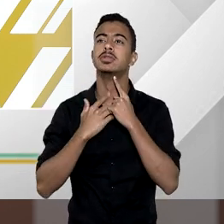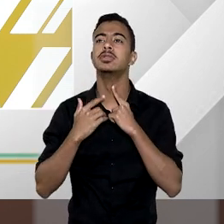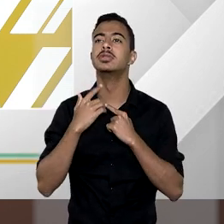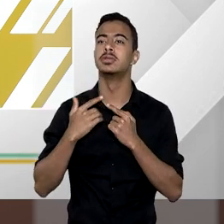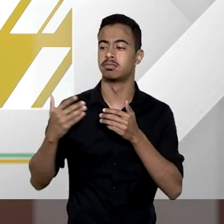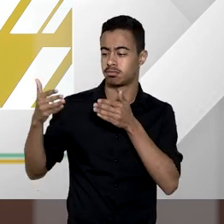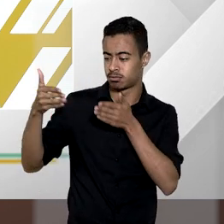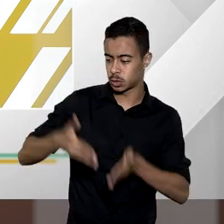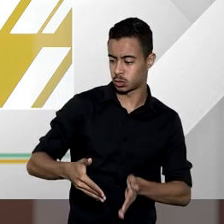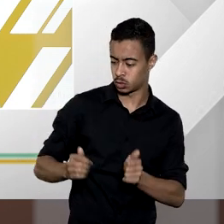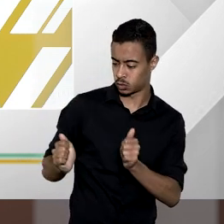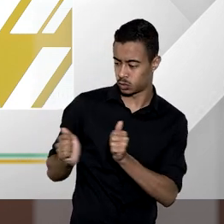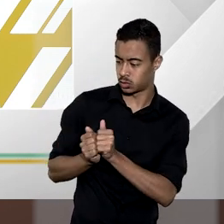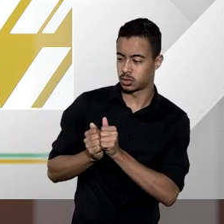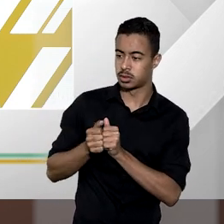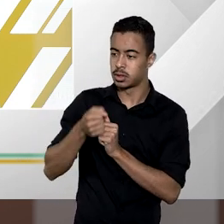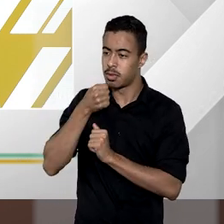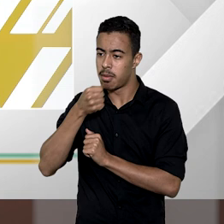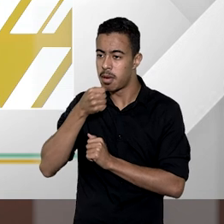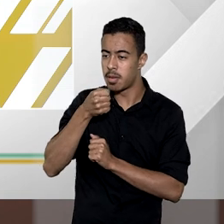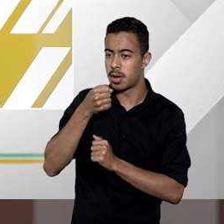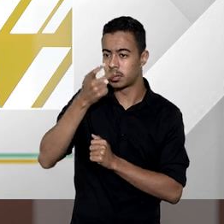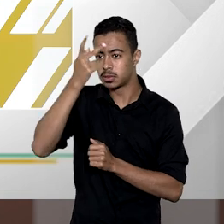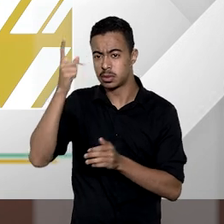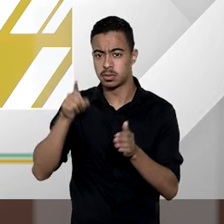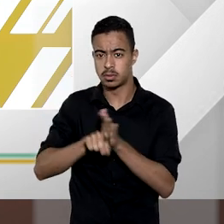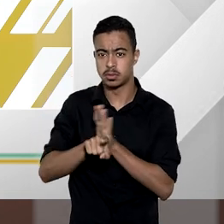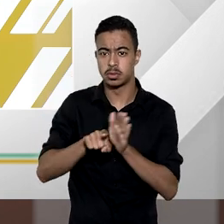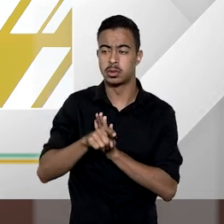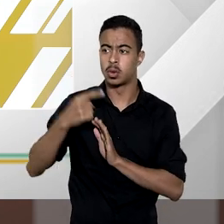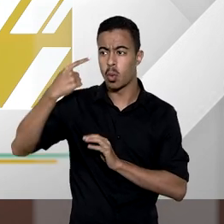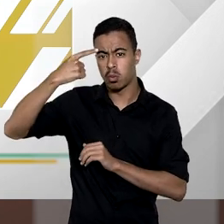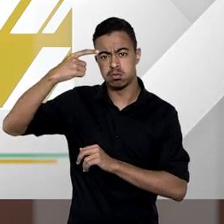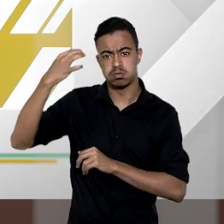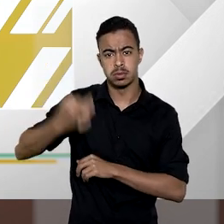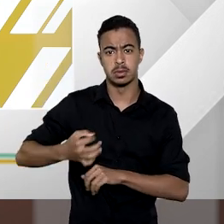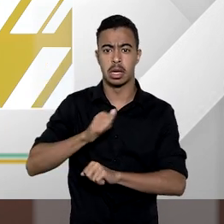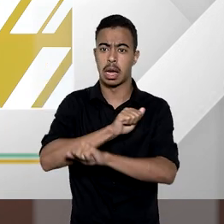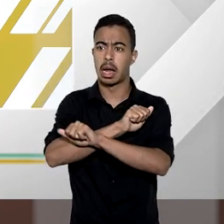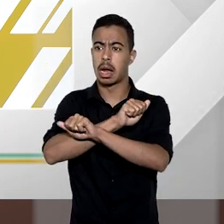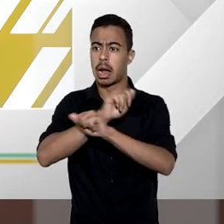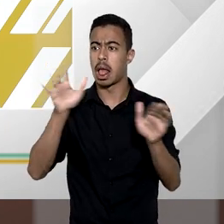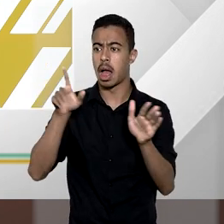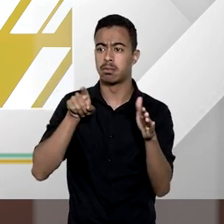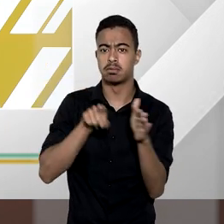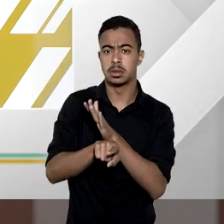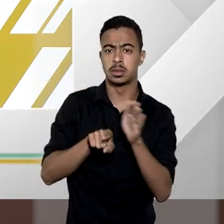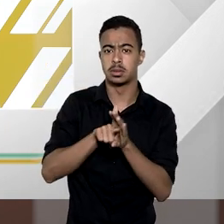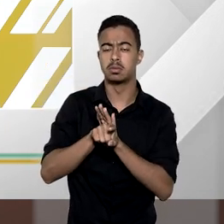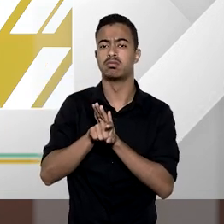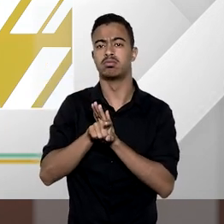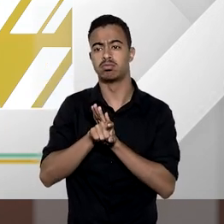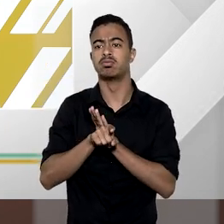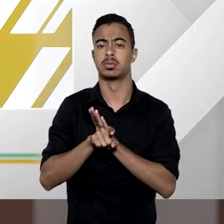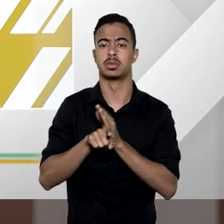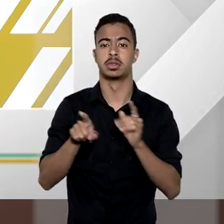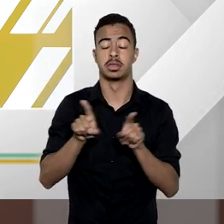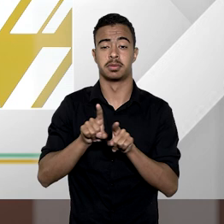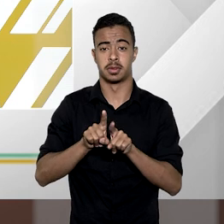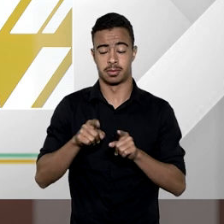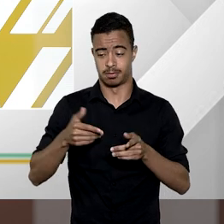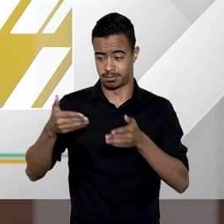desejáveis que os entrevistados podem querer pessoas compreensivas claras na formulação das indagações